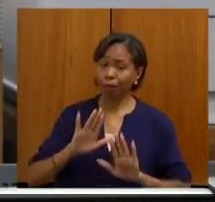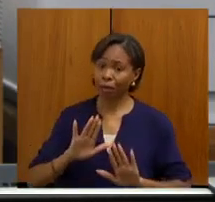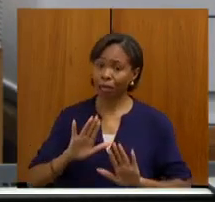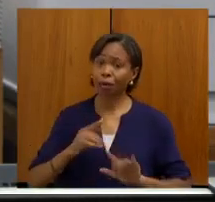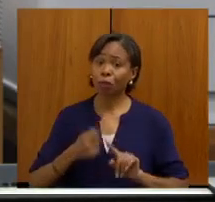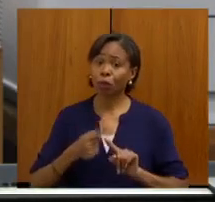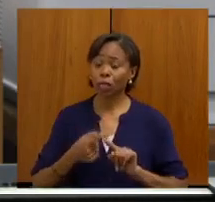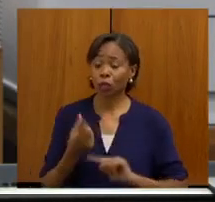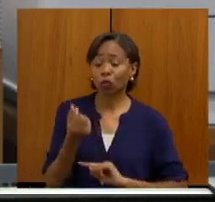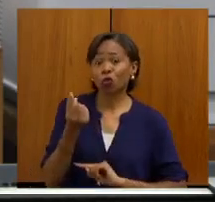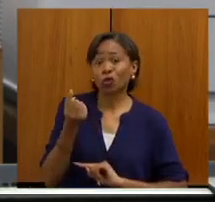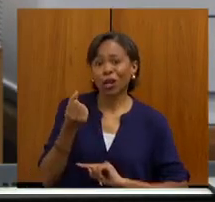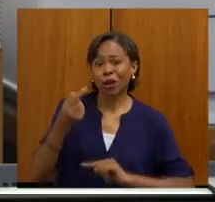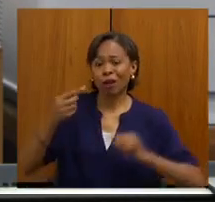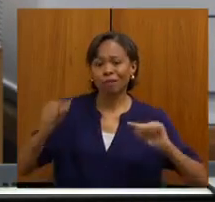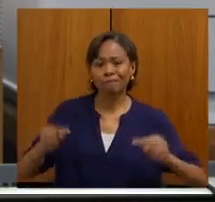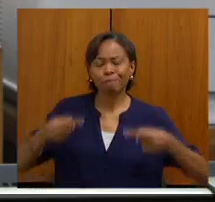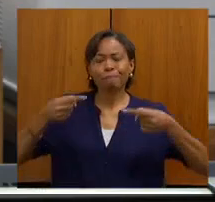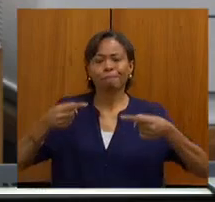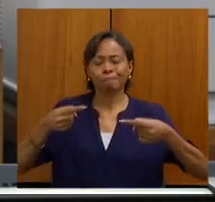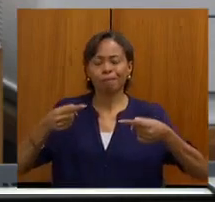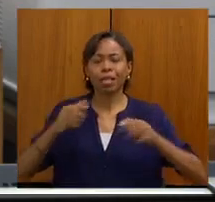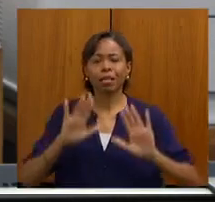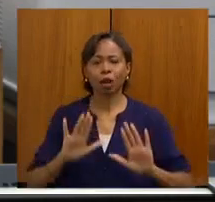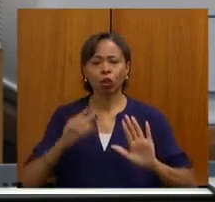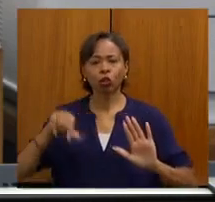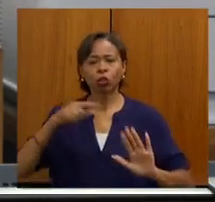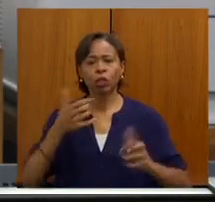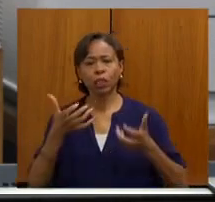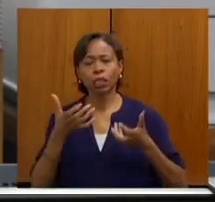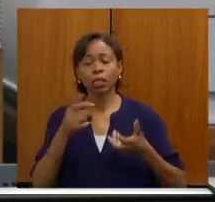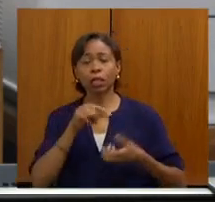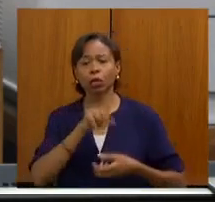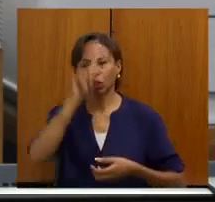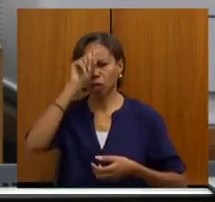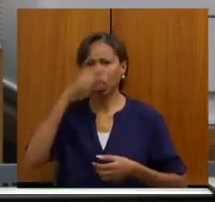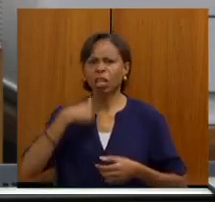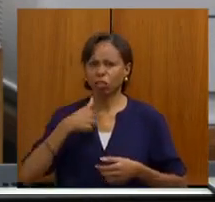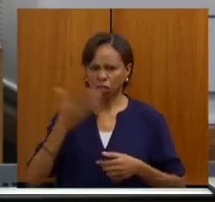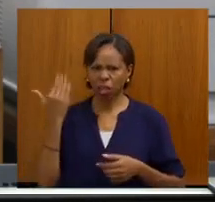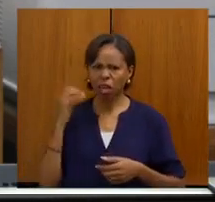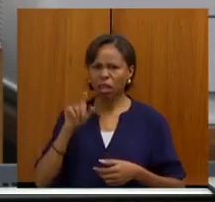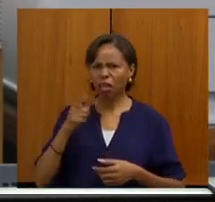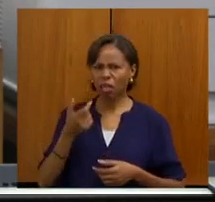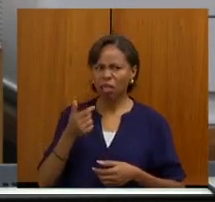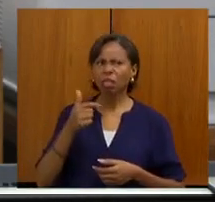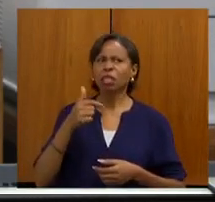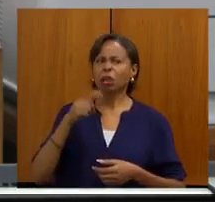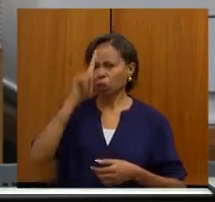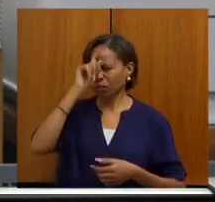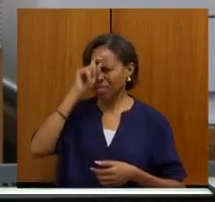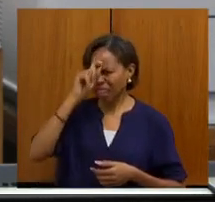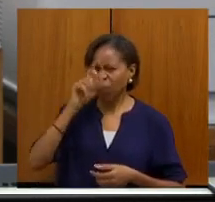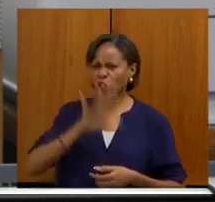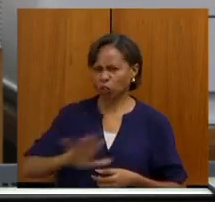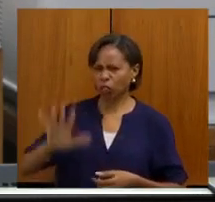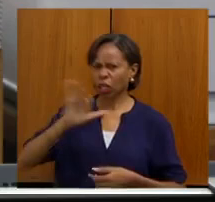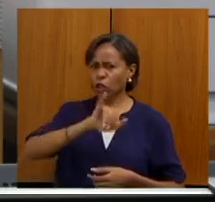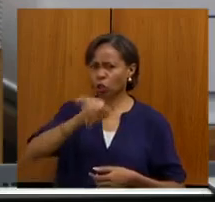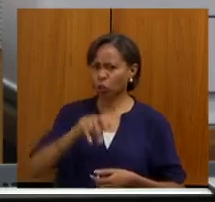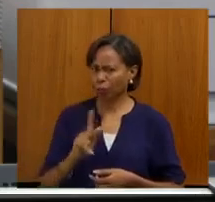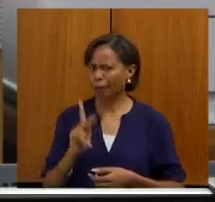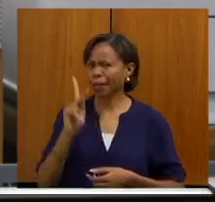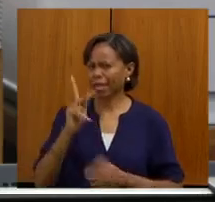com o valor. E a nossa ideia é que os hospitais... Eu trabalhei em hospital geral há muito tempo, no Júlia Kubitschek, que tinha cirurgia torácica muito